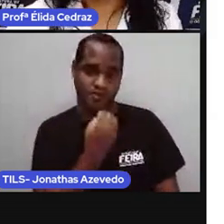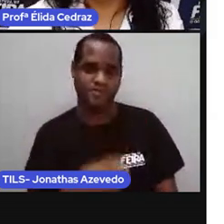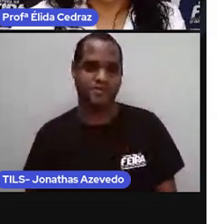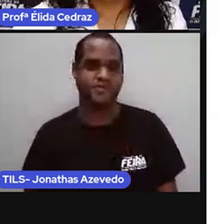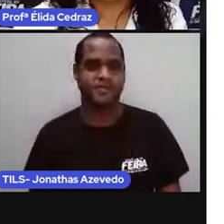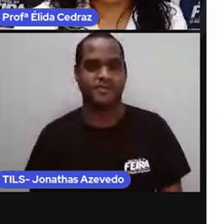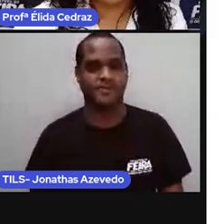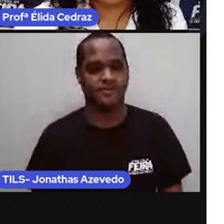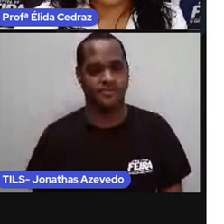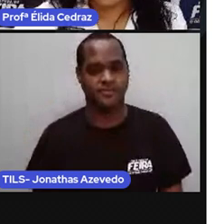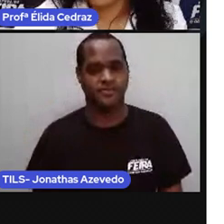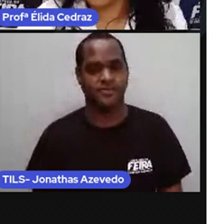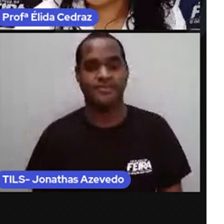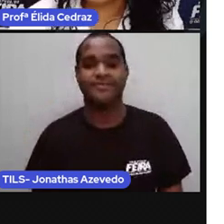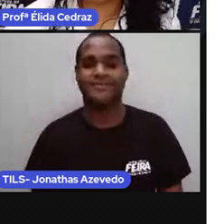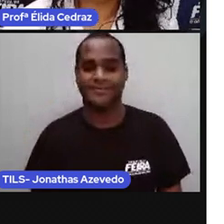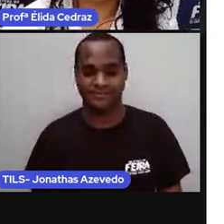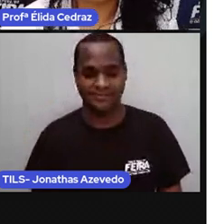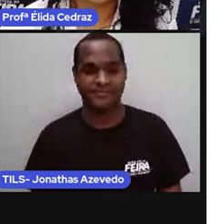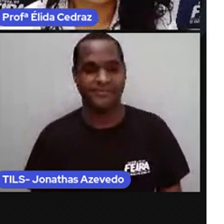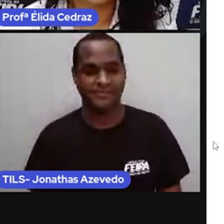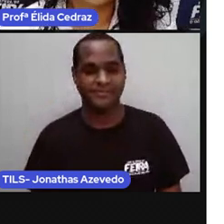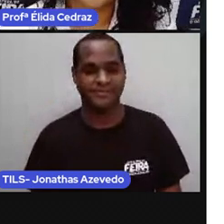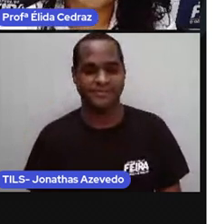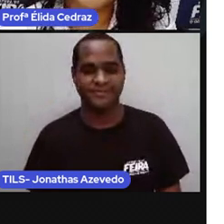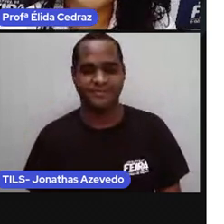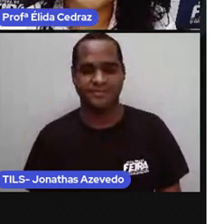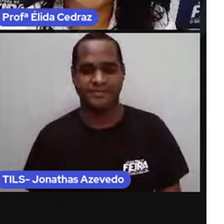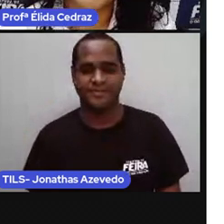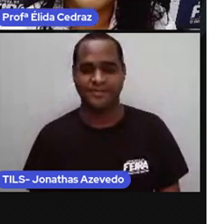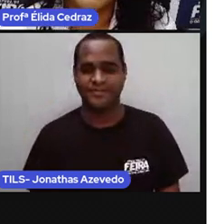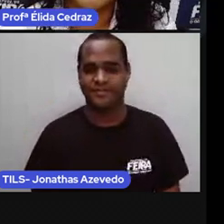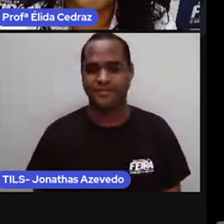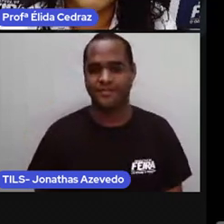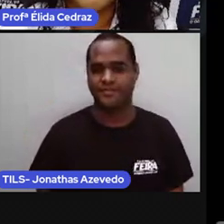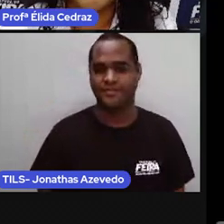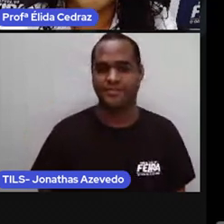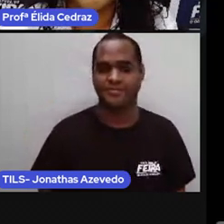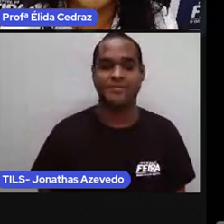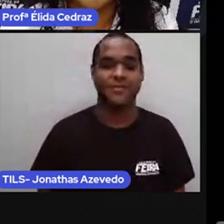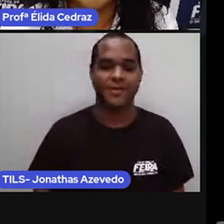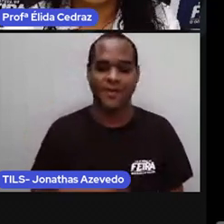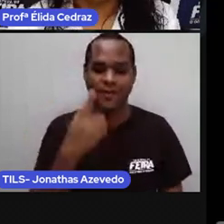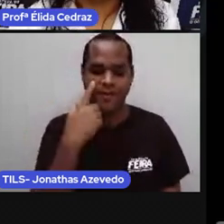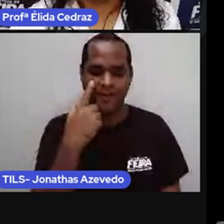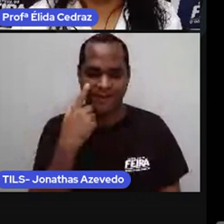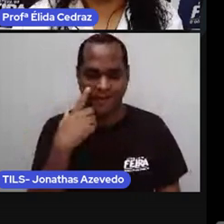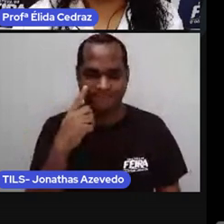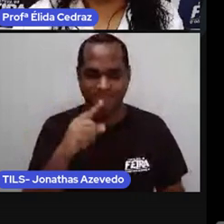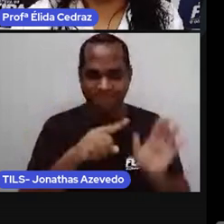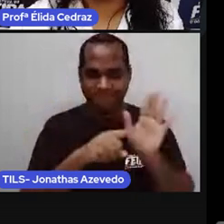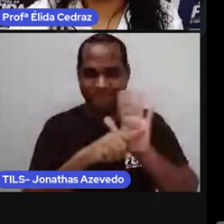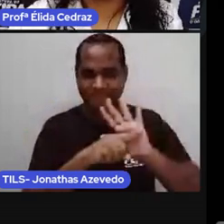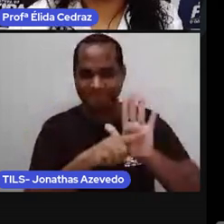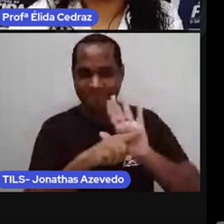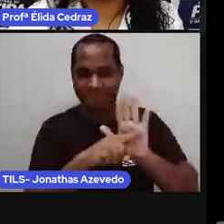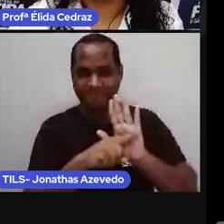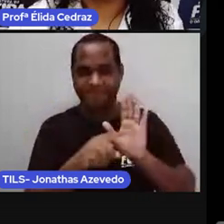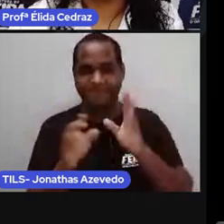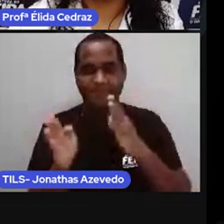a vida em segundos. Eu quero que você olhe bastante para cá, tá bem? Olha só.